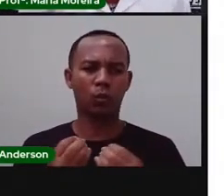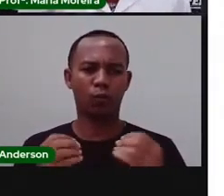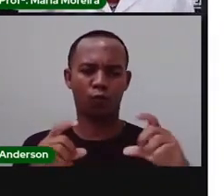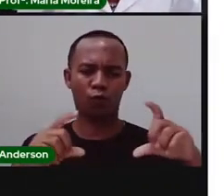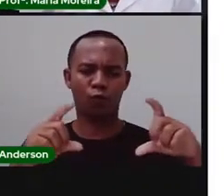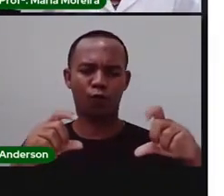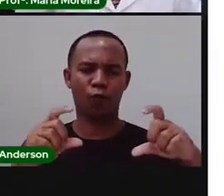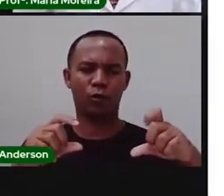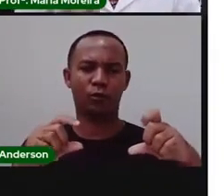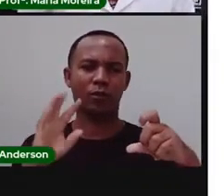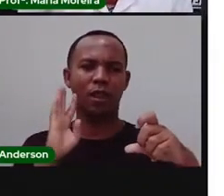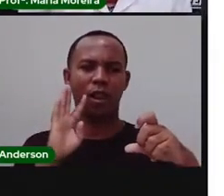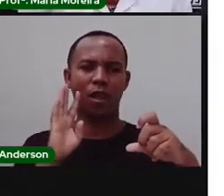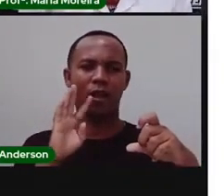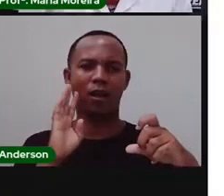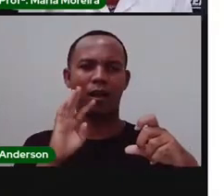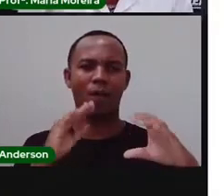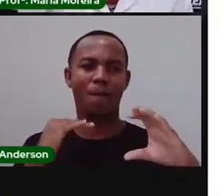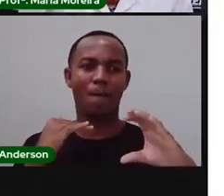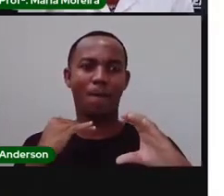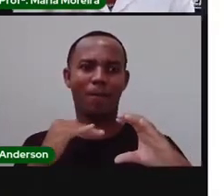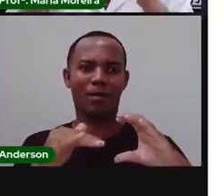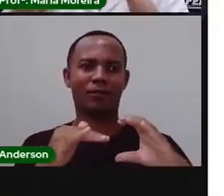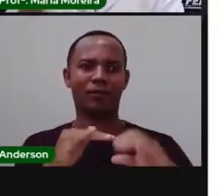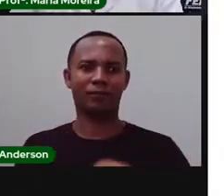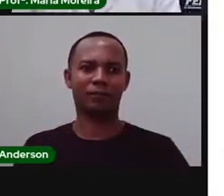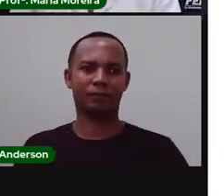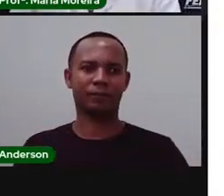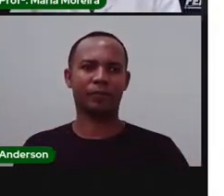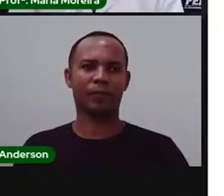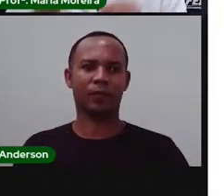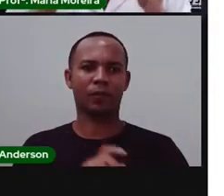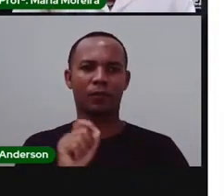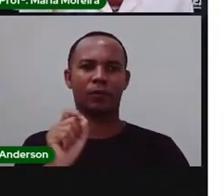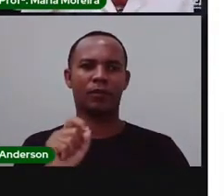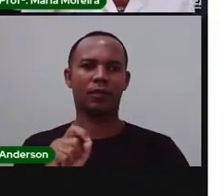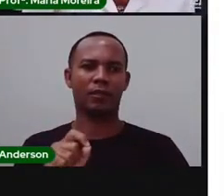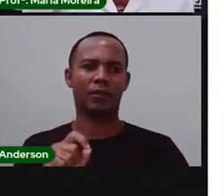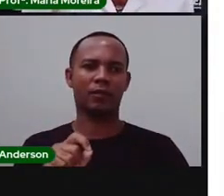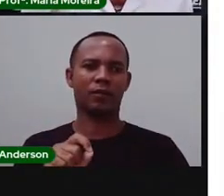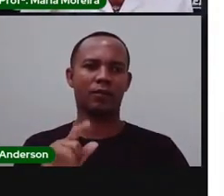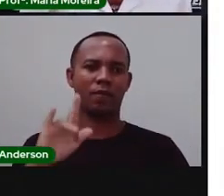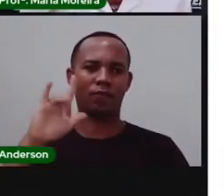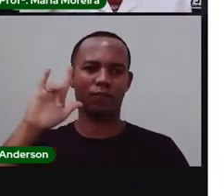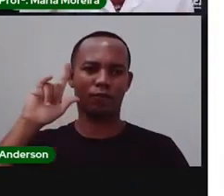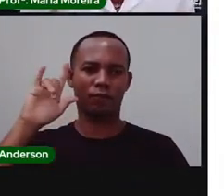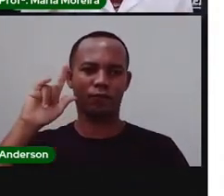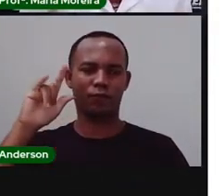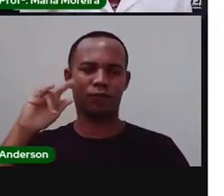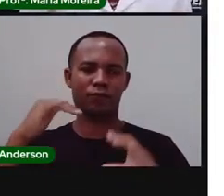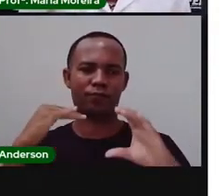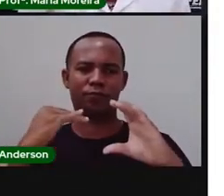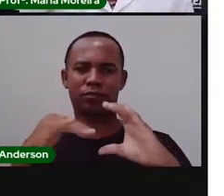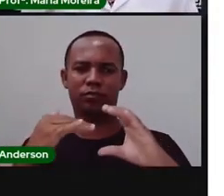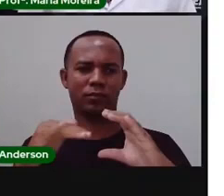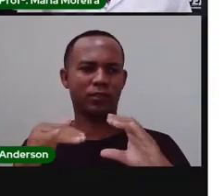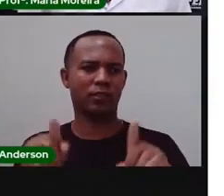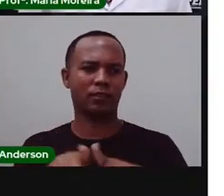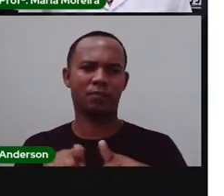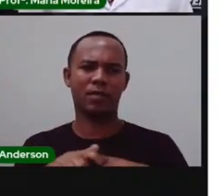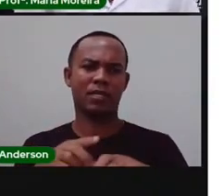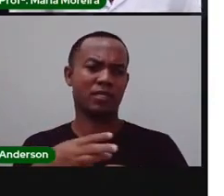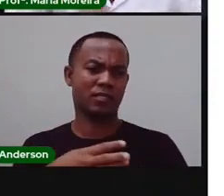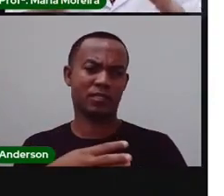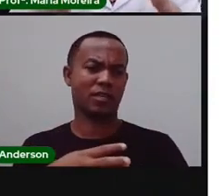foto bem legal E manda O que? Publica no Instagram Manda o WhatsApp Da sua escola Se possível for